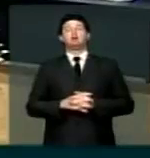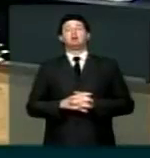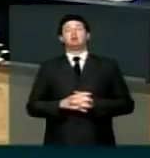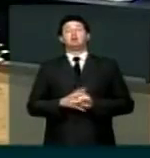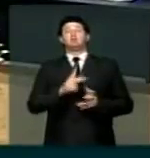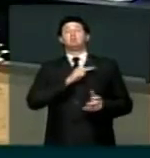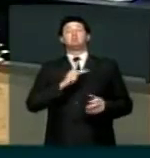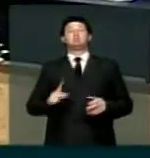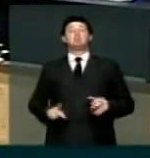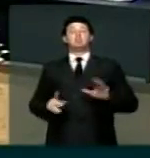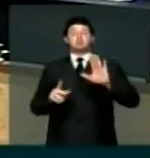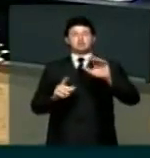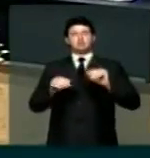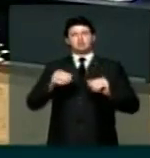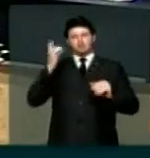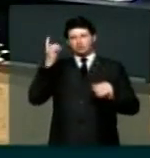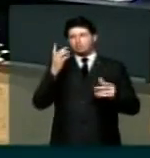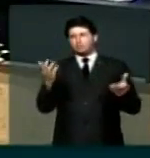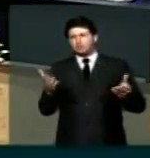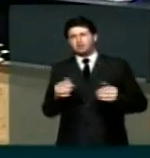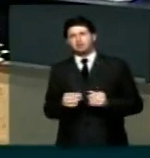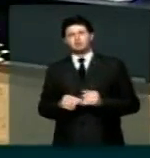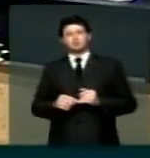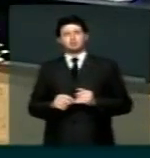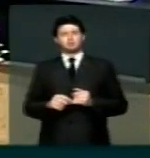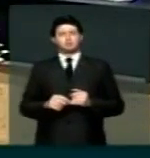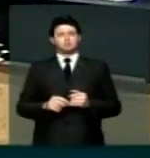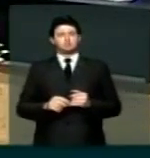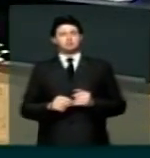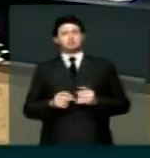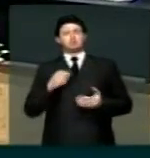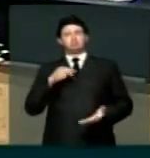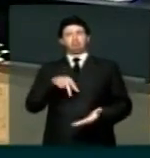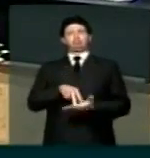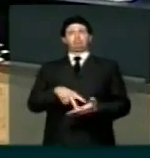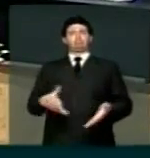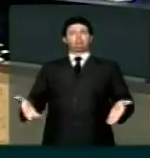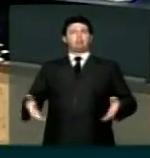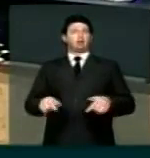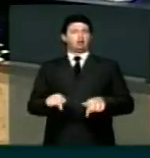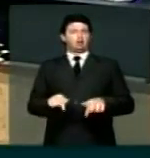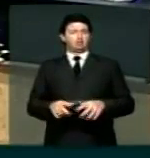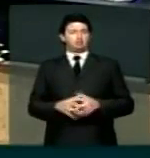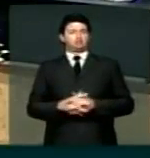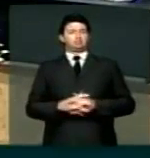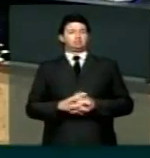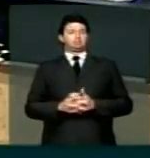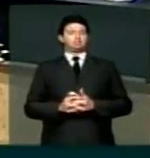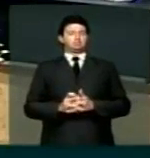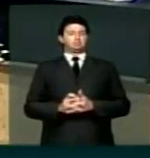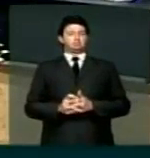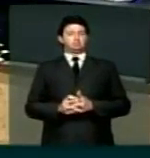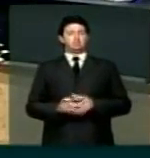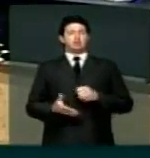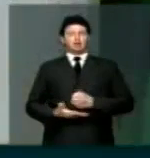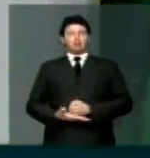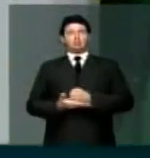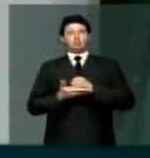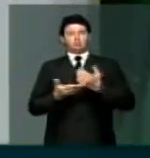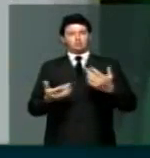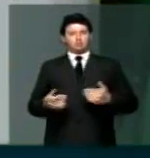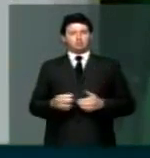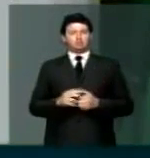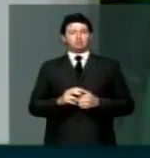Sr. Presidente, Srs. Deputados, eu queria ocupar a tribuna neste momento para me solidarizar